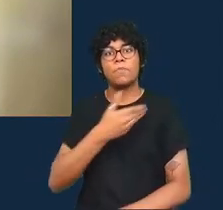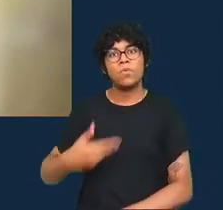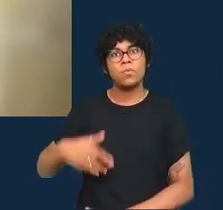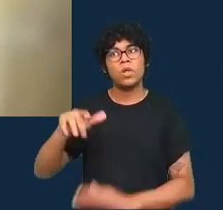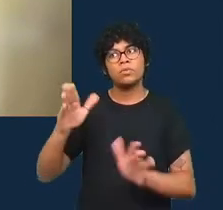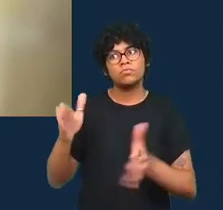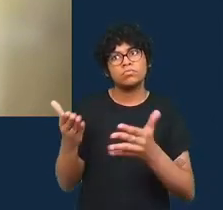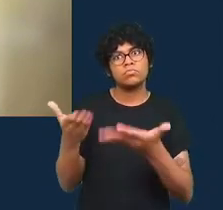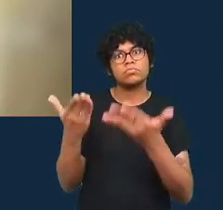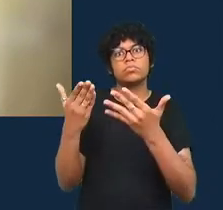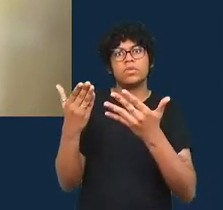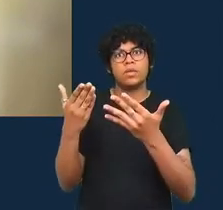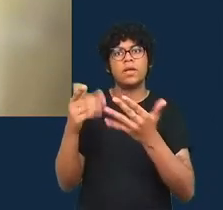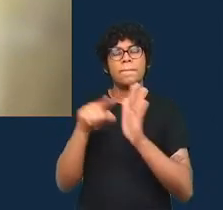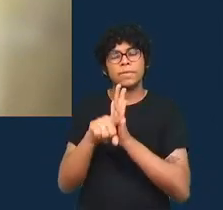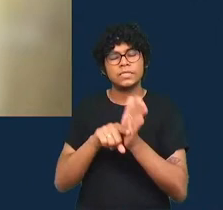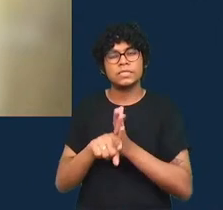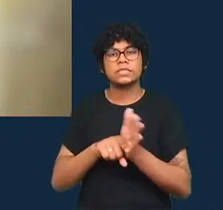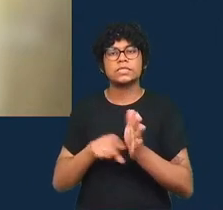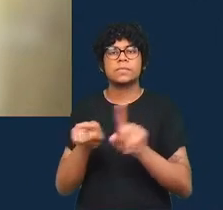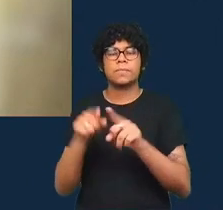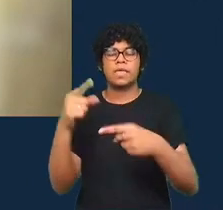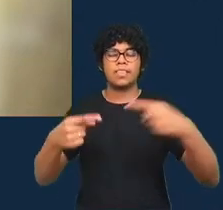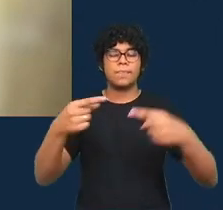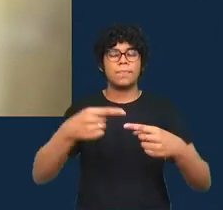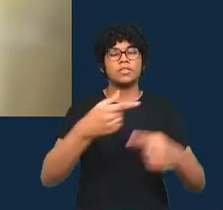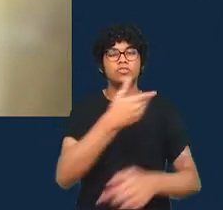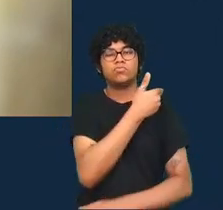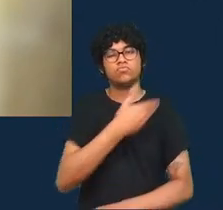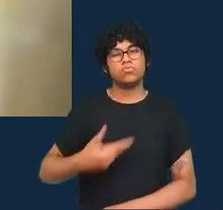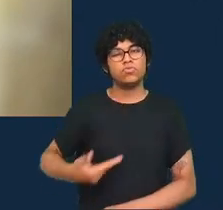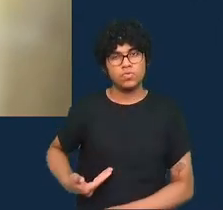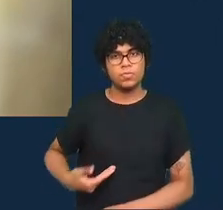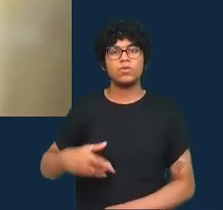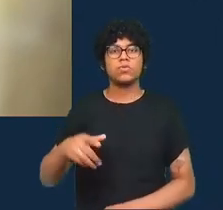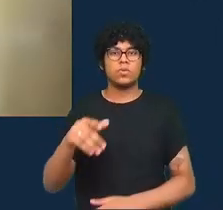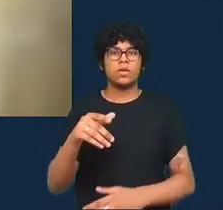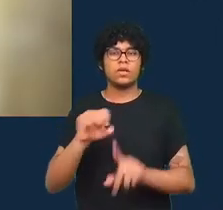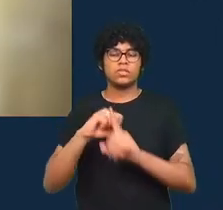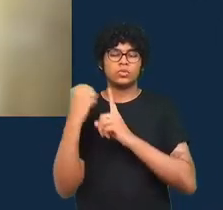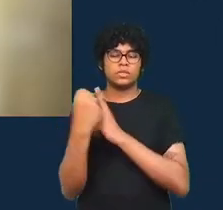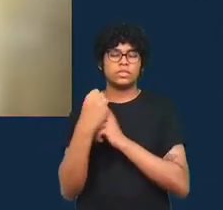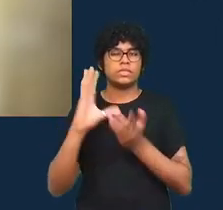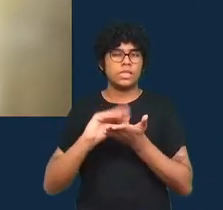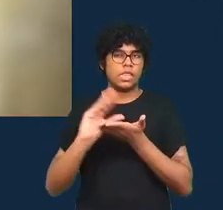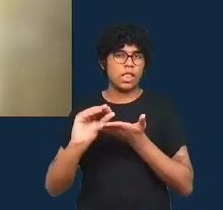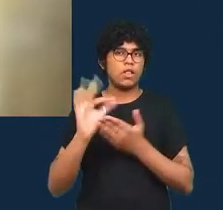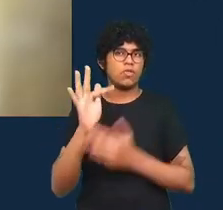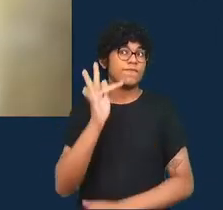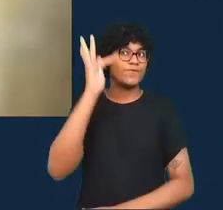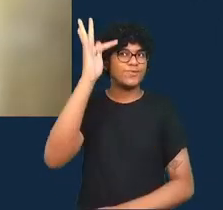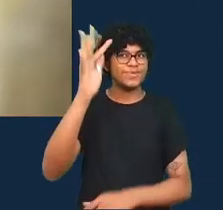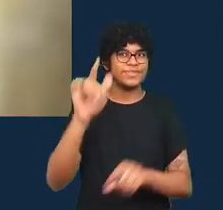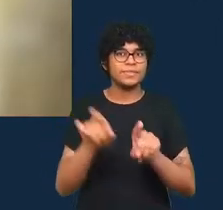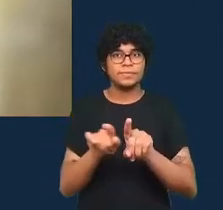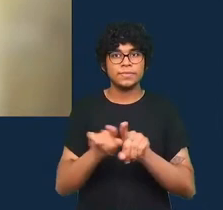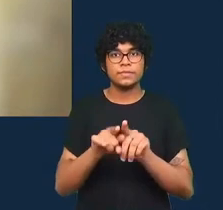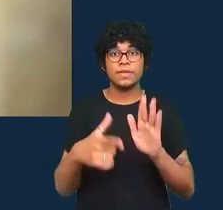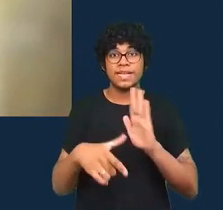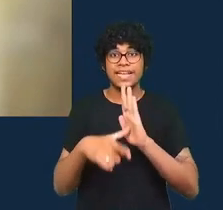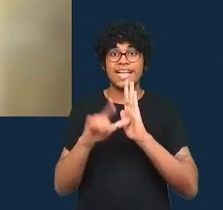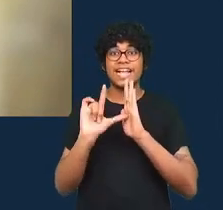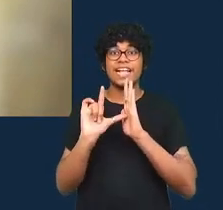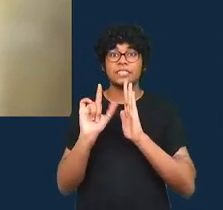debate público em torno da sociedade de dados e seu futuro. Antes, ela era Fellow de